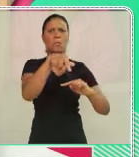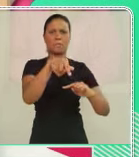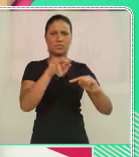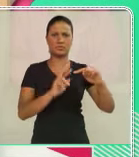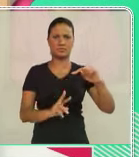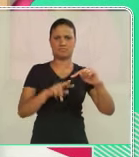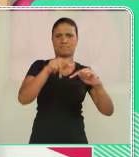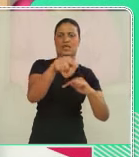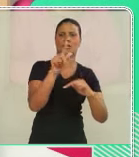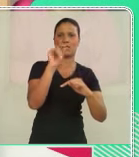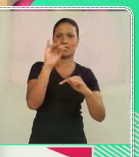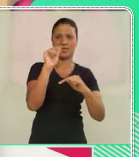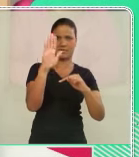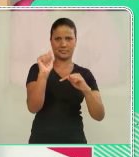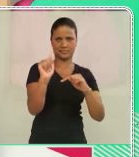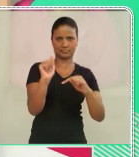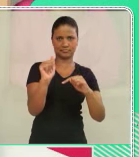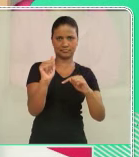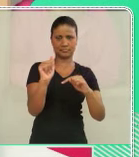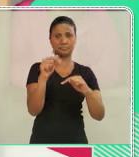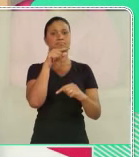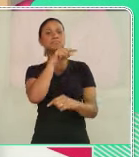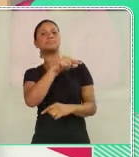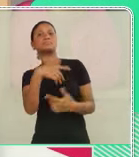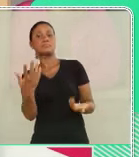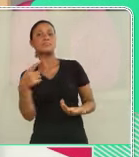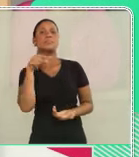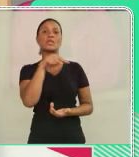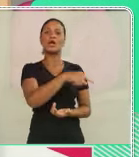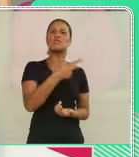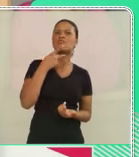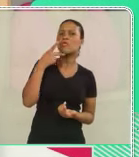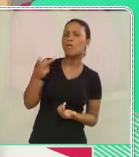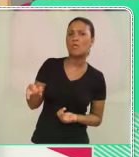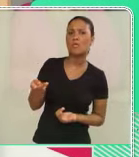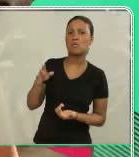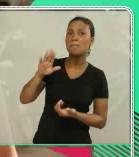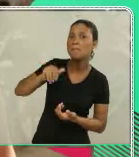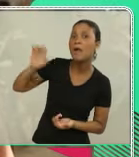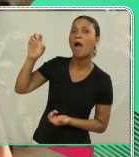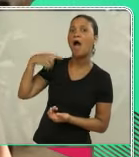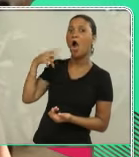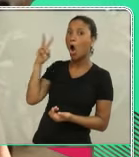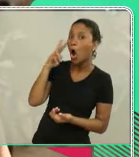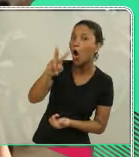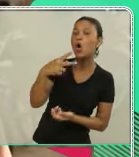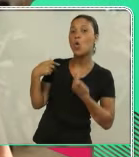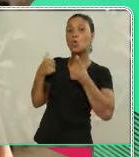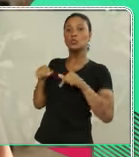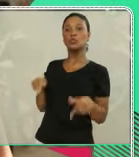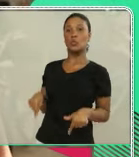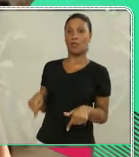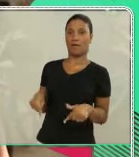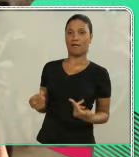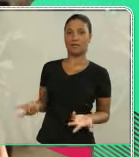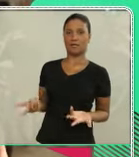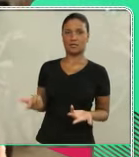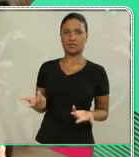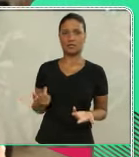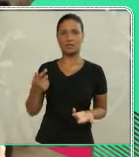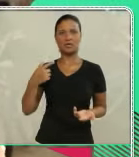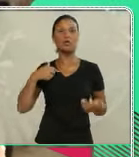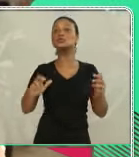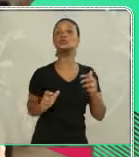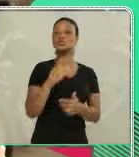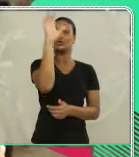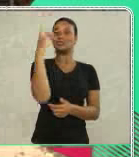cinco anos, minha filha ensinou ele a subir no pé de goiaba. Ele, mãe, olha onde eu estou, eu subi